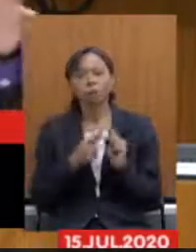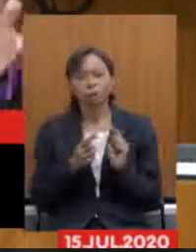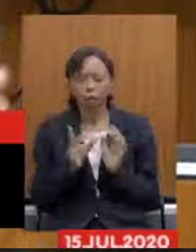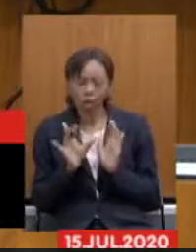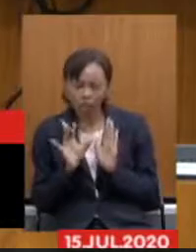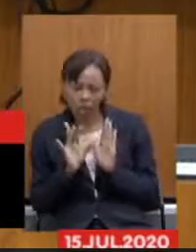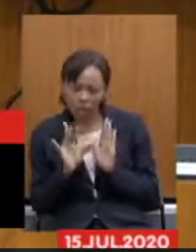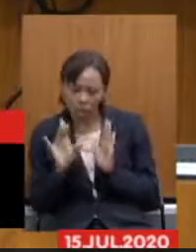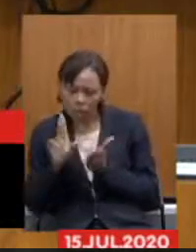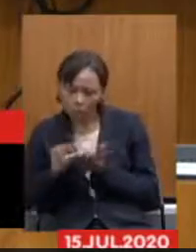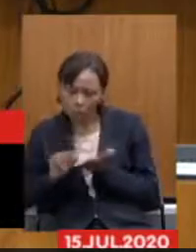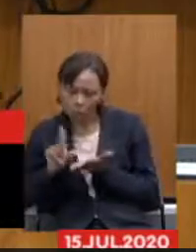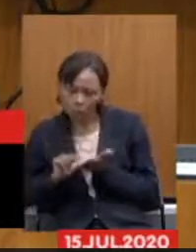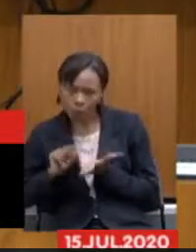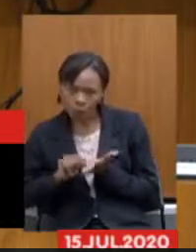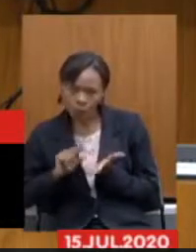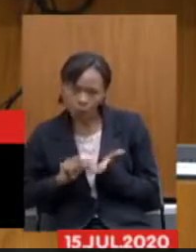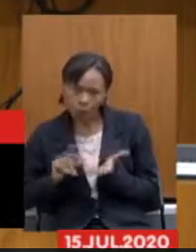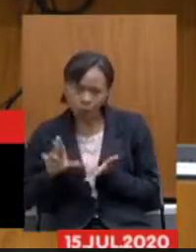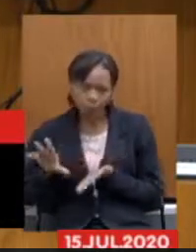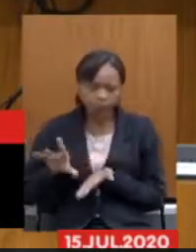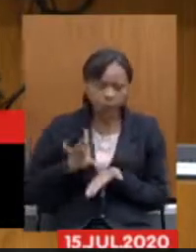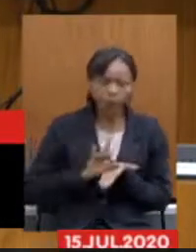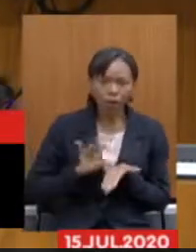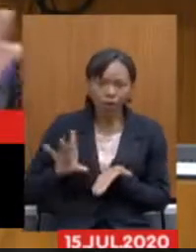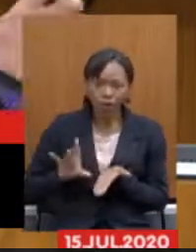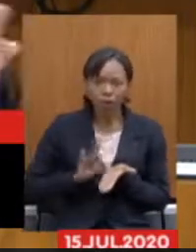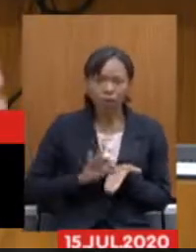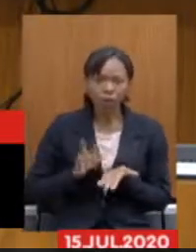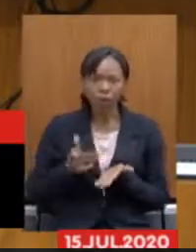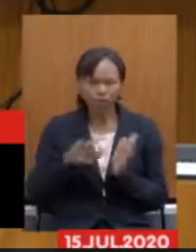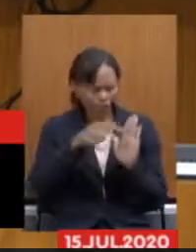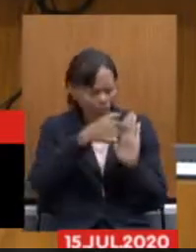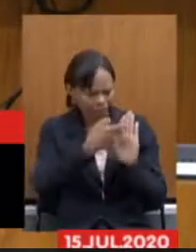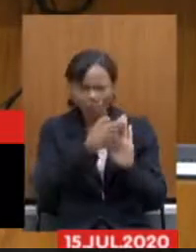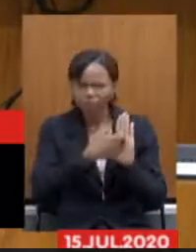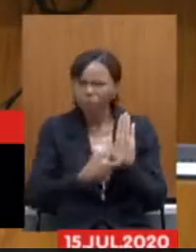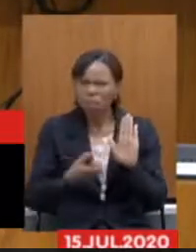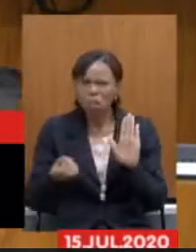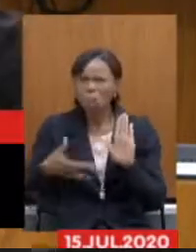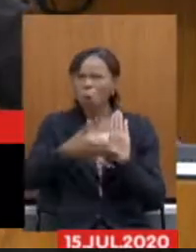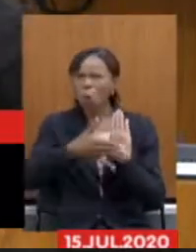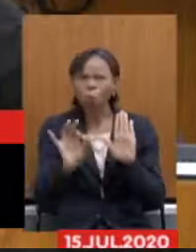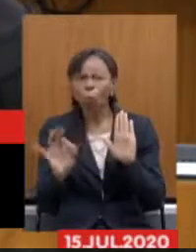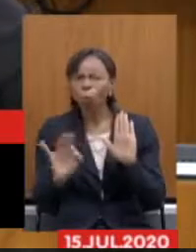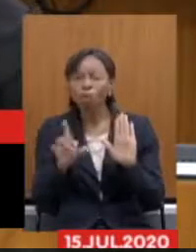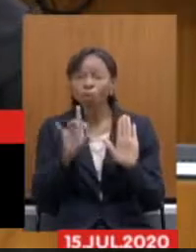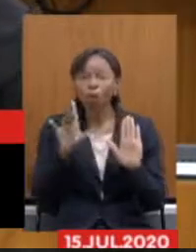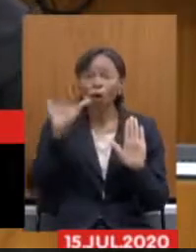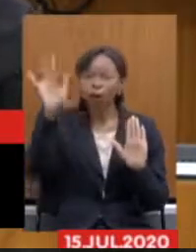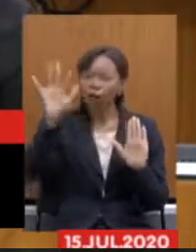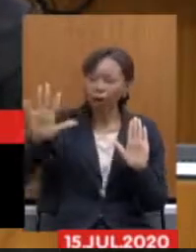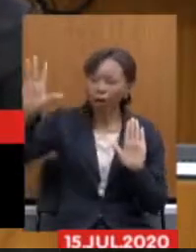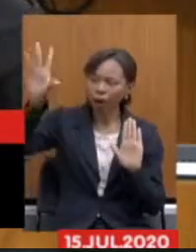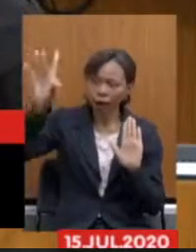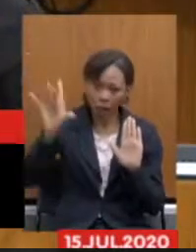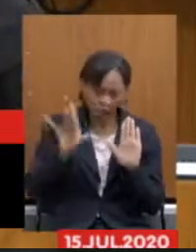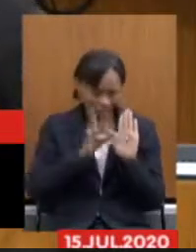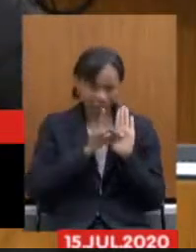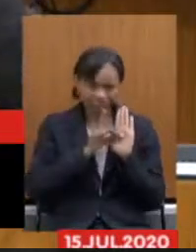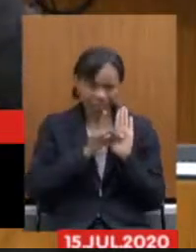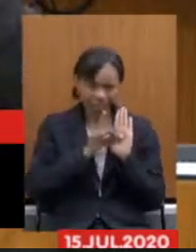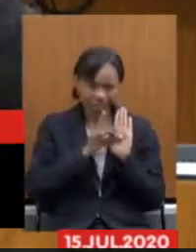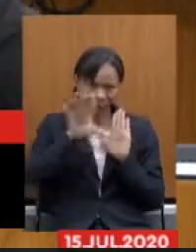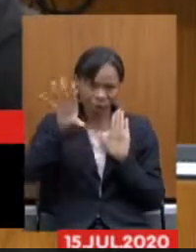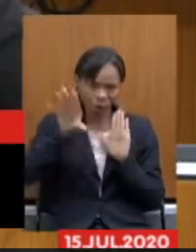de todos os estados. Não houve inovação alguma. A inovação foi copiar e colar. Cola. Isso mesmo. Colar na prova.